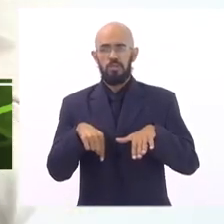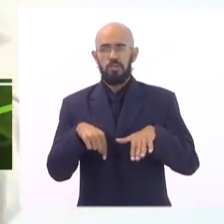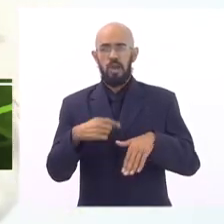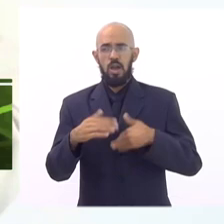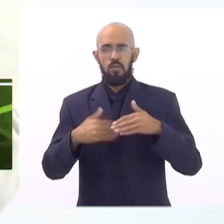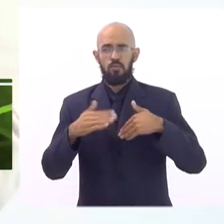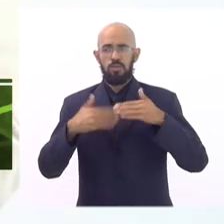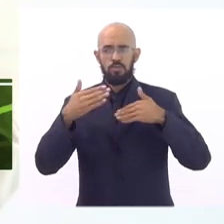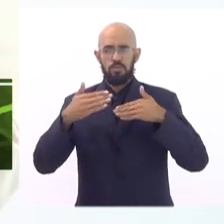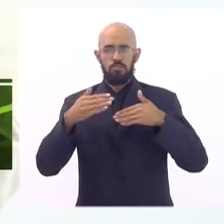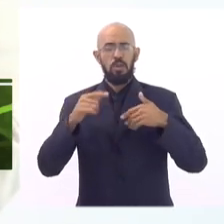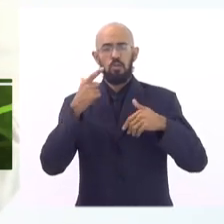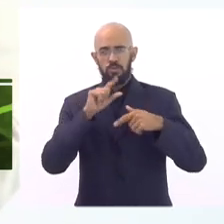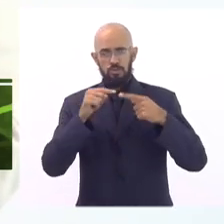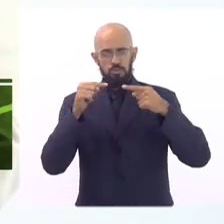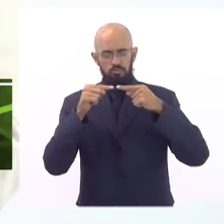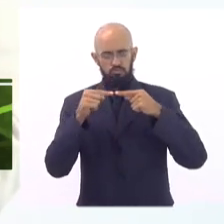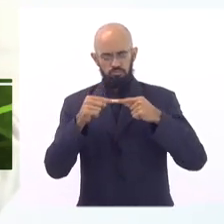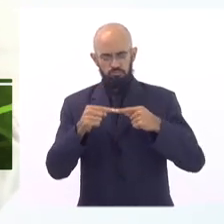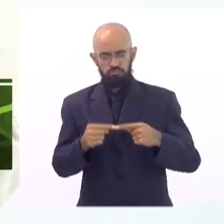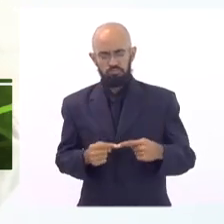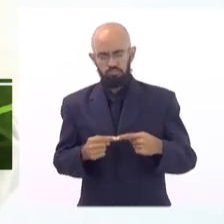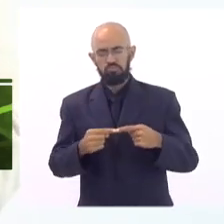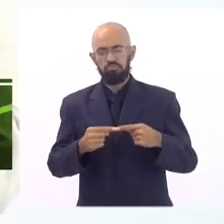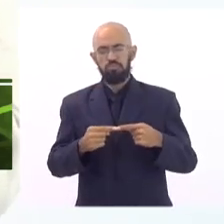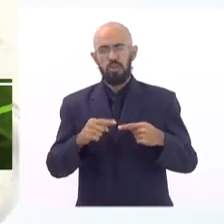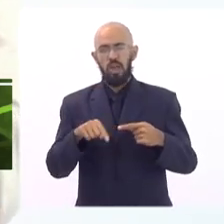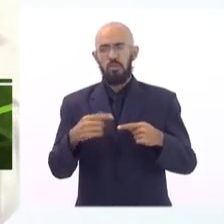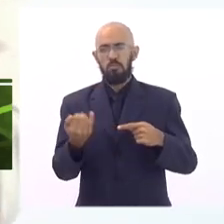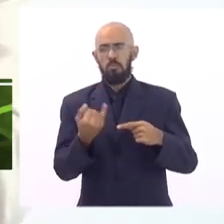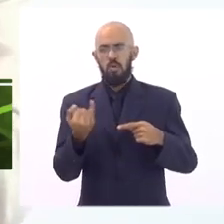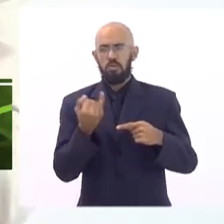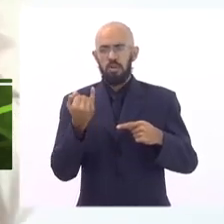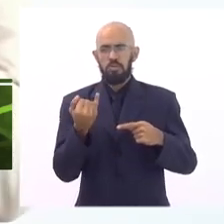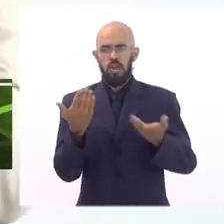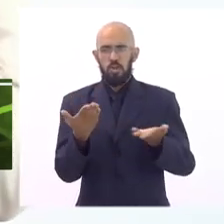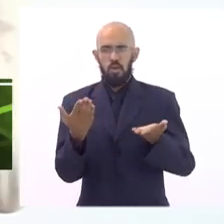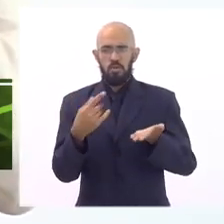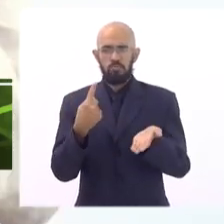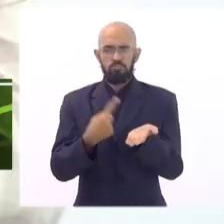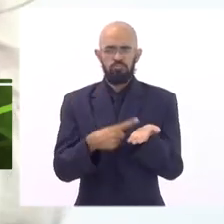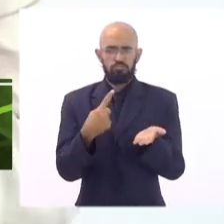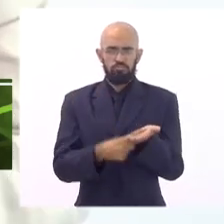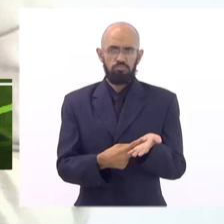avançando para entendimentos que agora é importante que a gente tente estabelecer